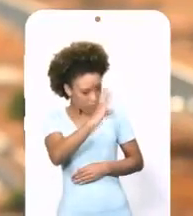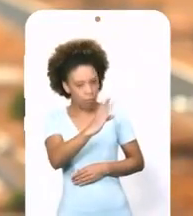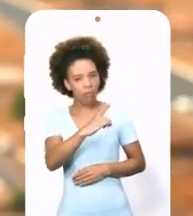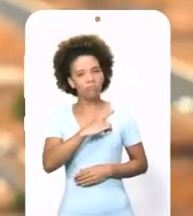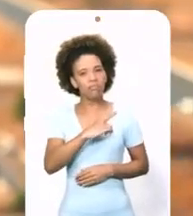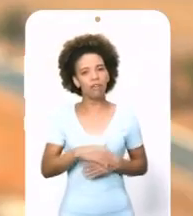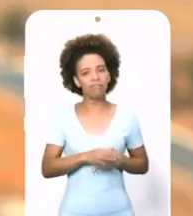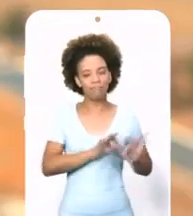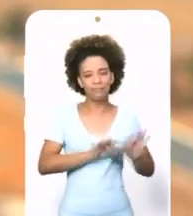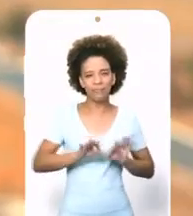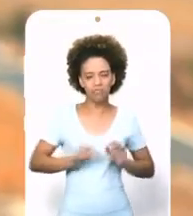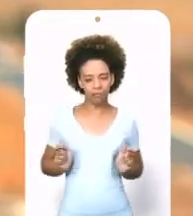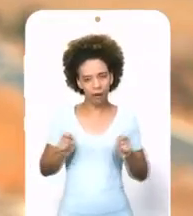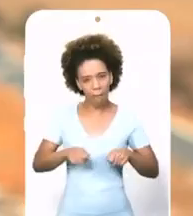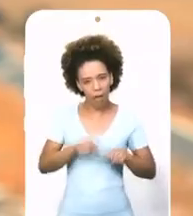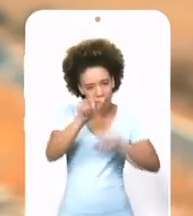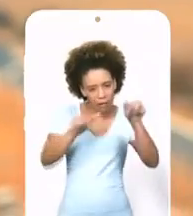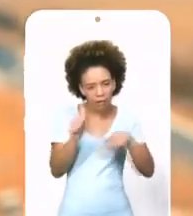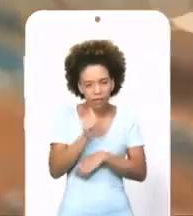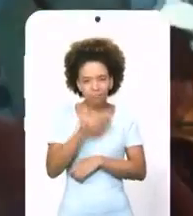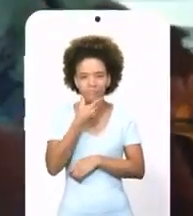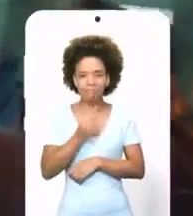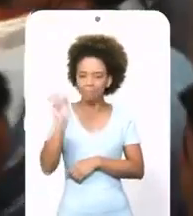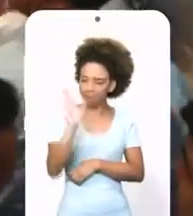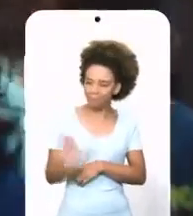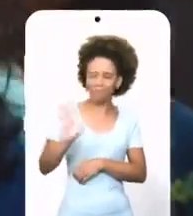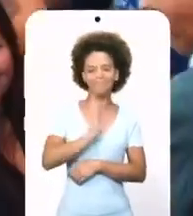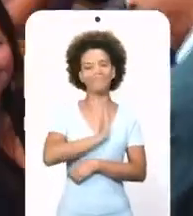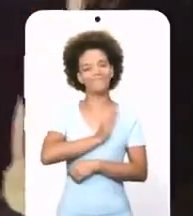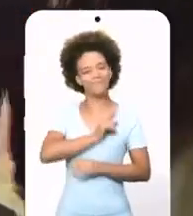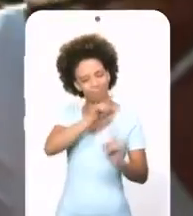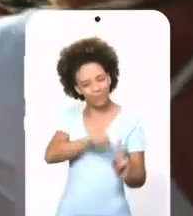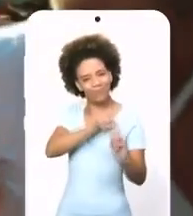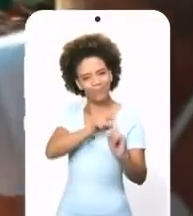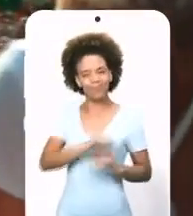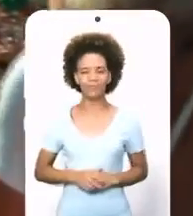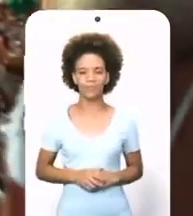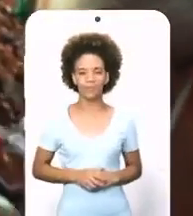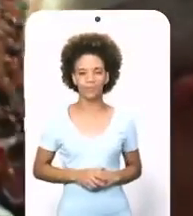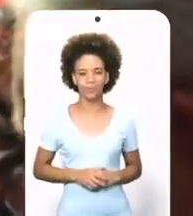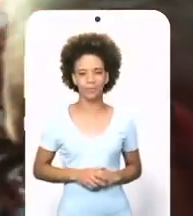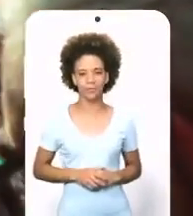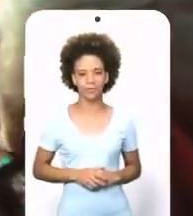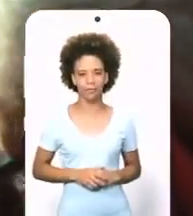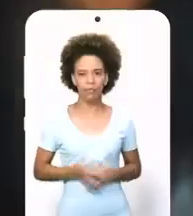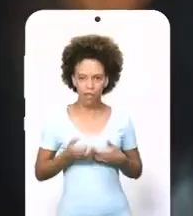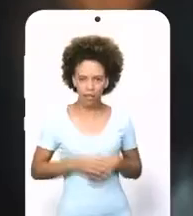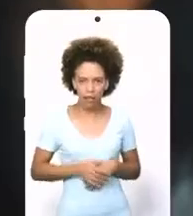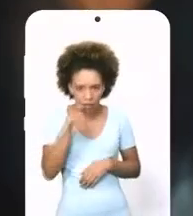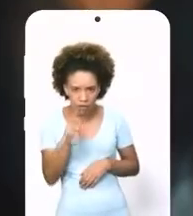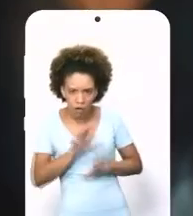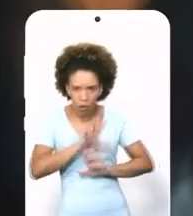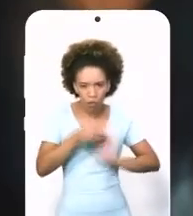principal Um projeto capaz de conquistar o coração Da maioria dos brasileiros E das brasileiras Quer ver o